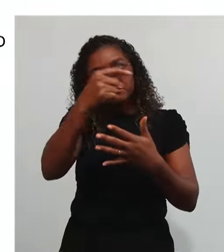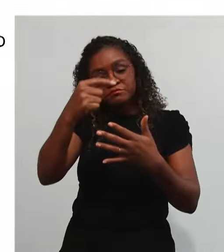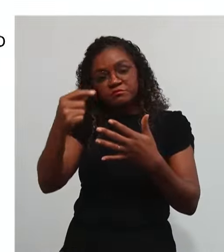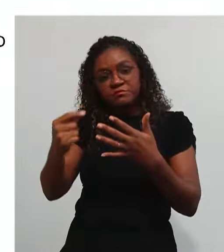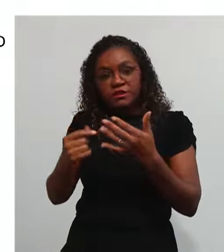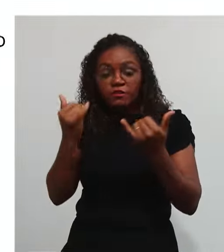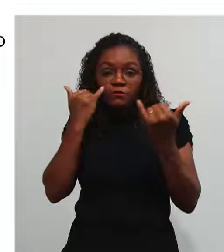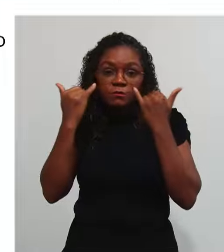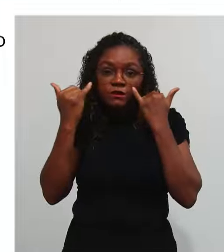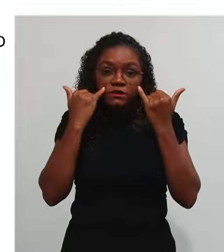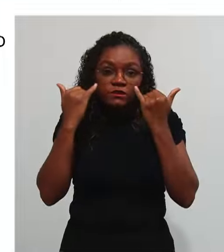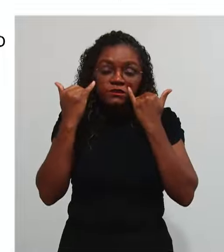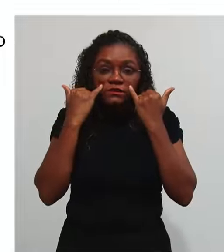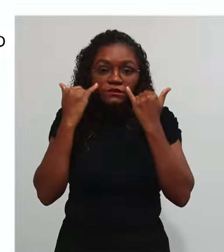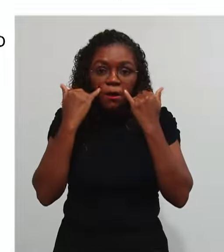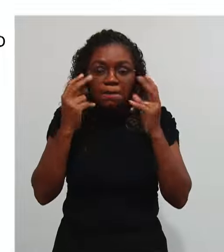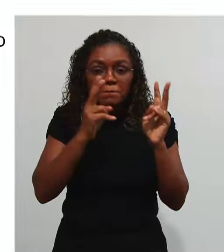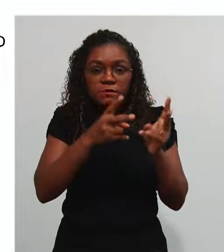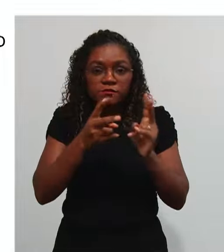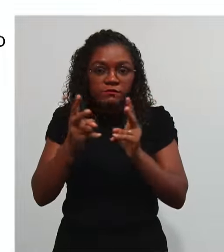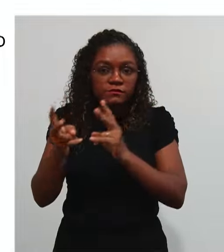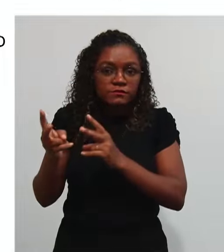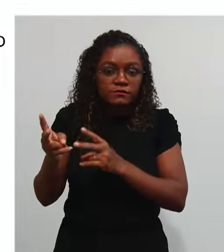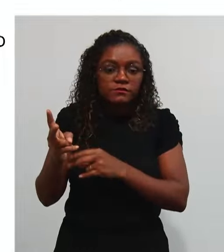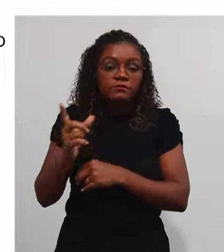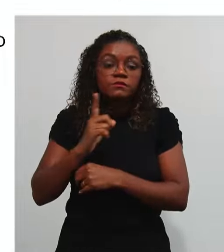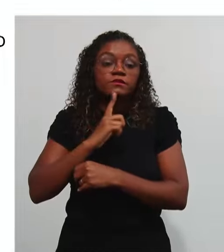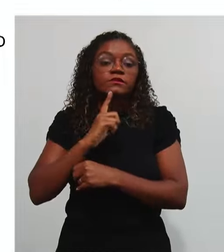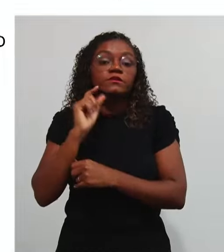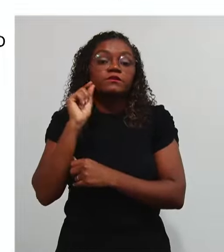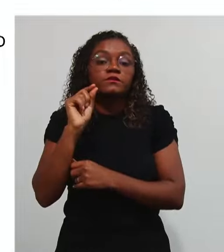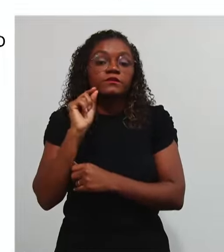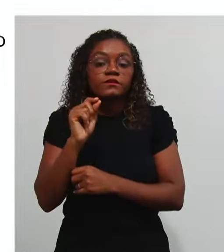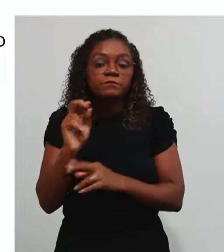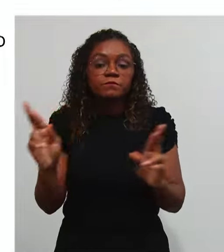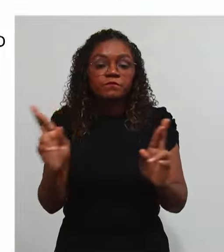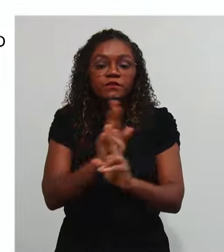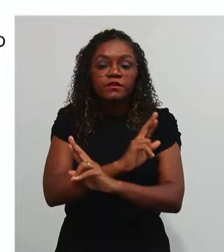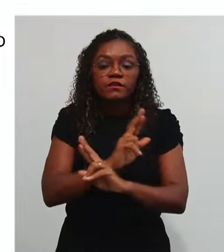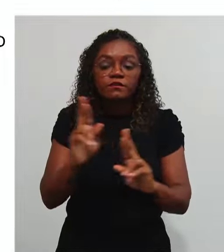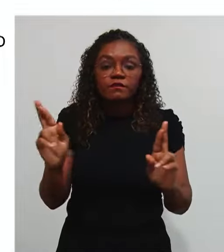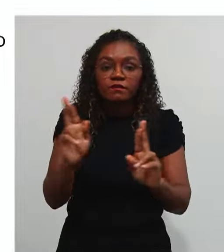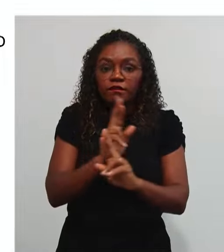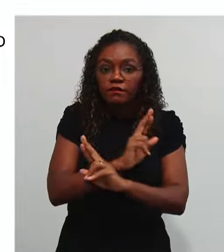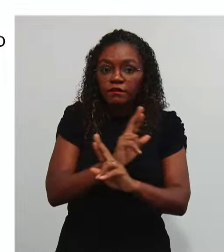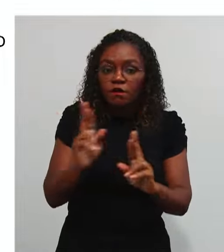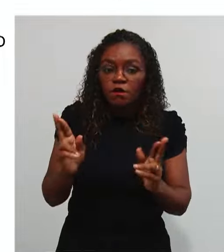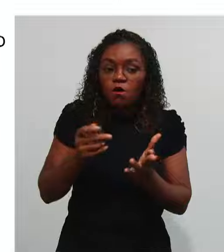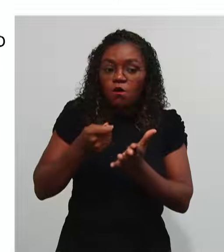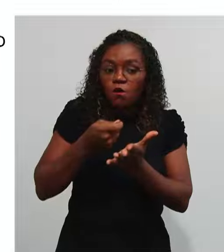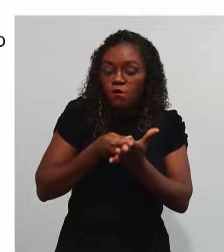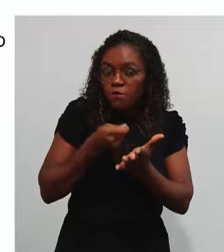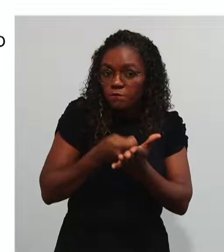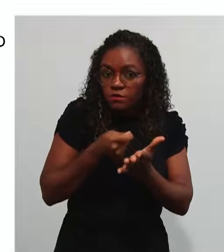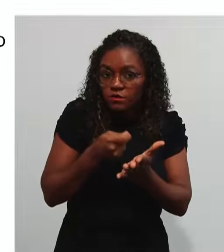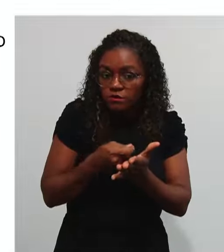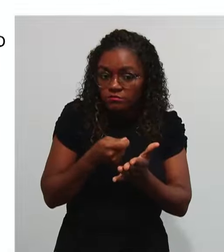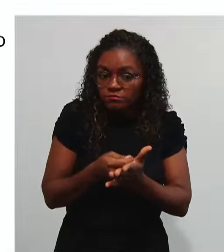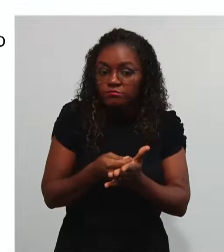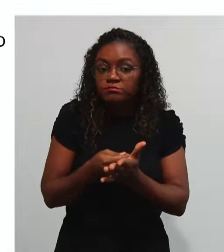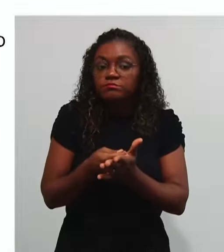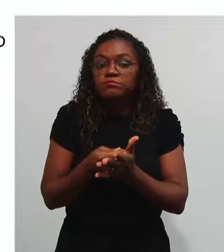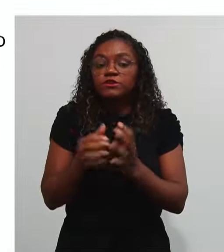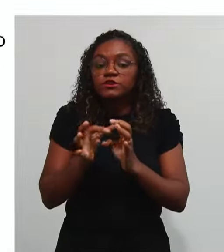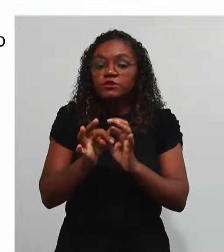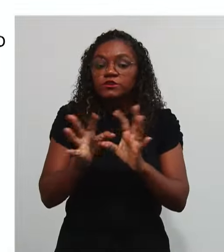informação Tratada A contábil Consiste na Relação Da Obrigação Que determina